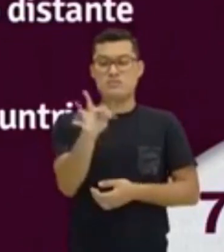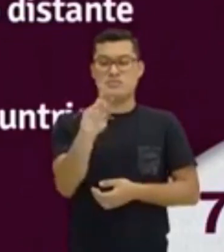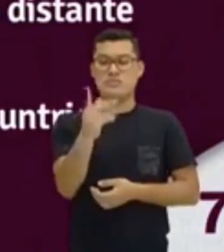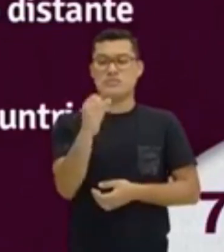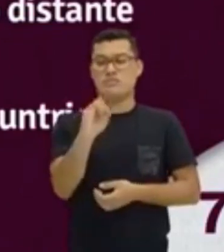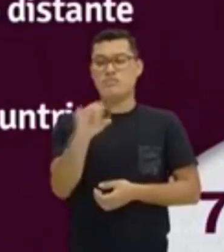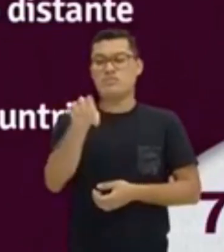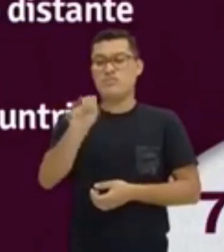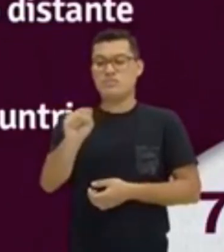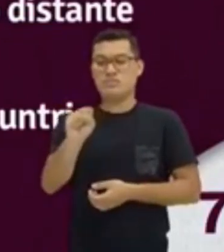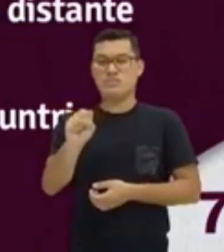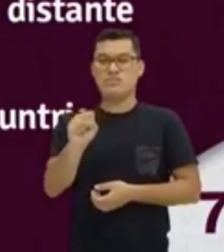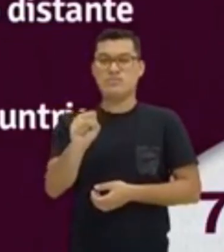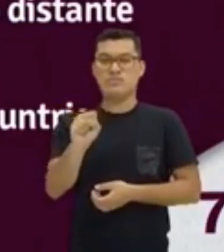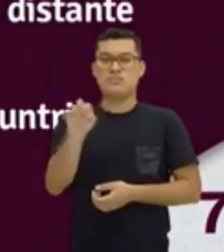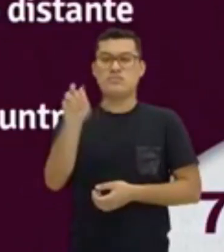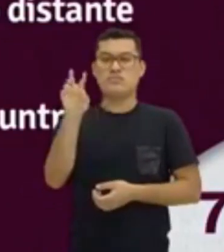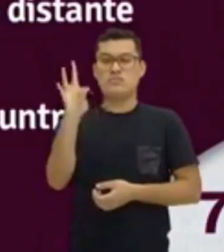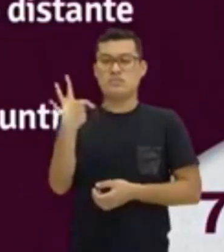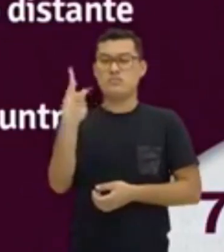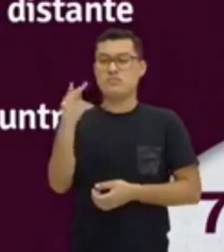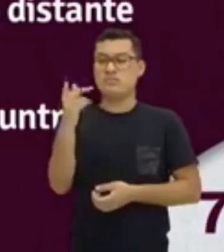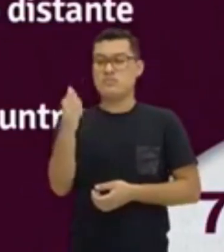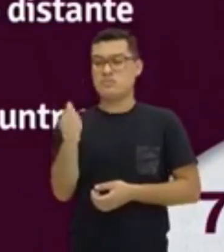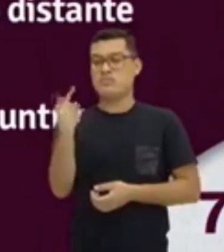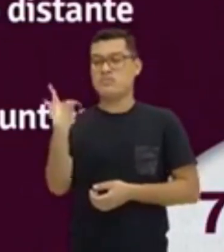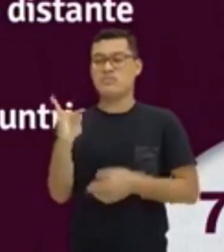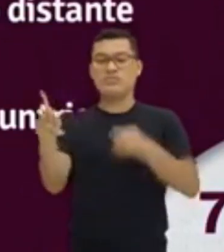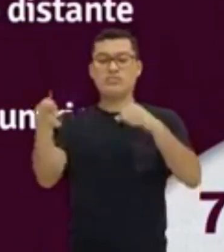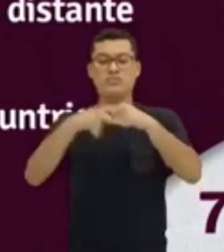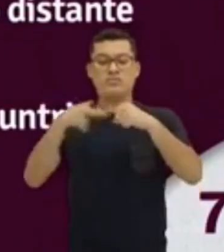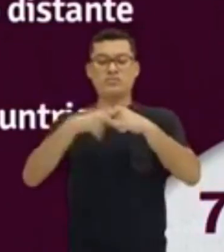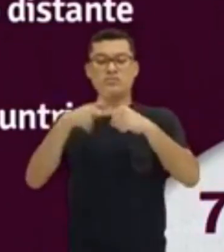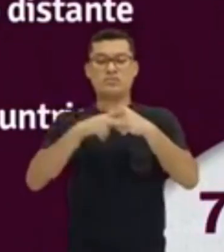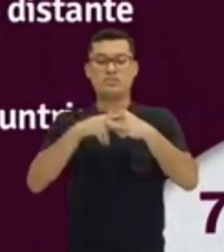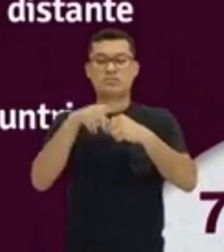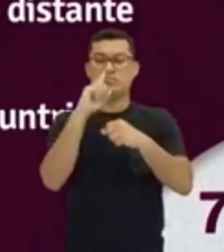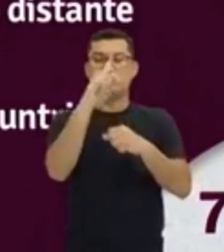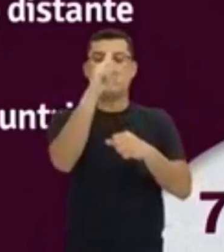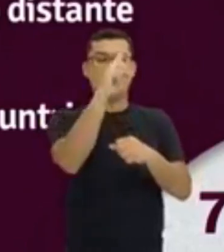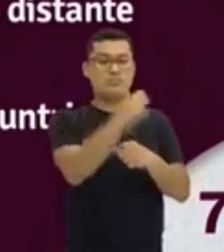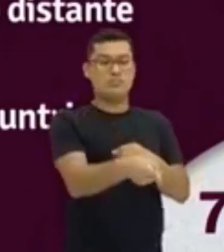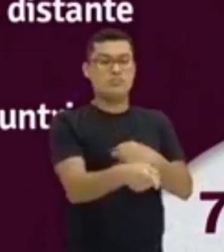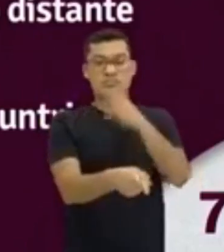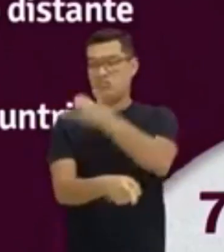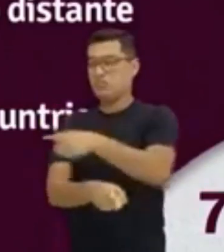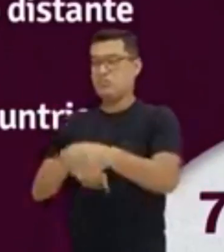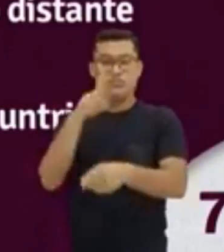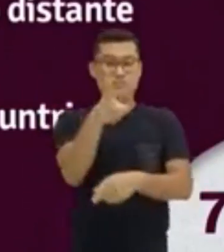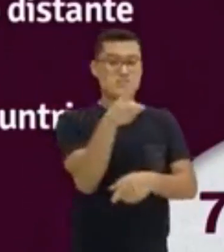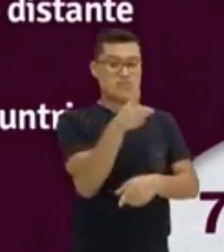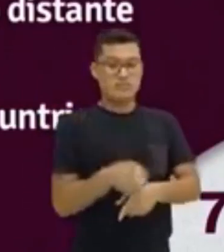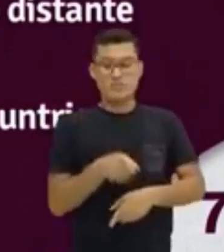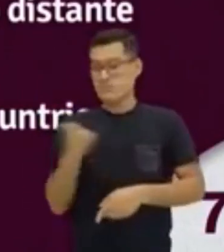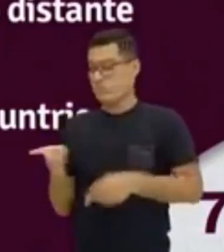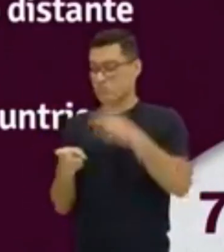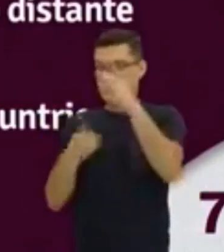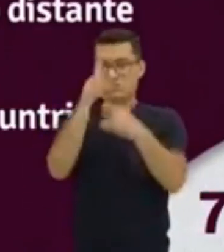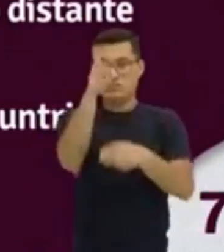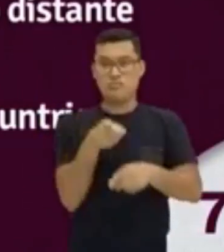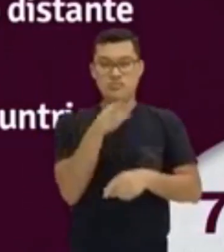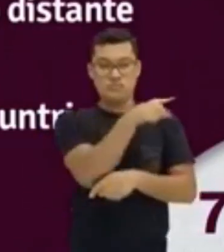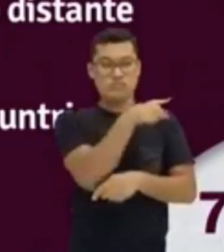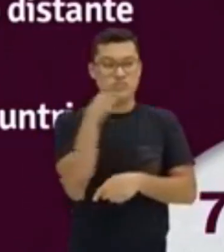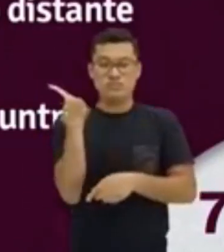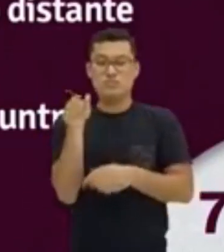This, that. Eles são pronomes demonstrativos. O que é um pronome demonstrativo?